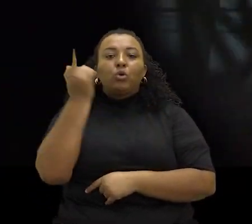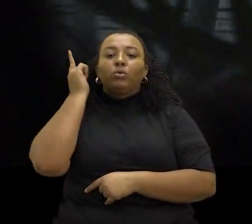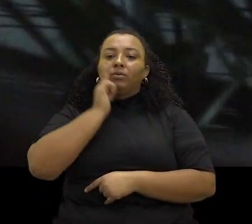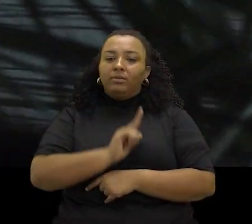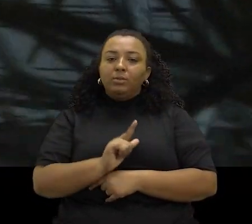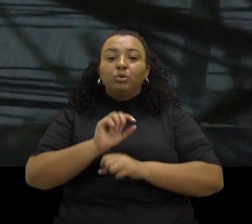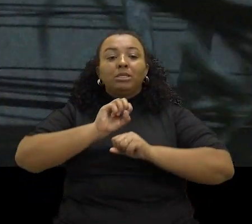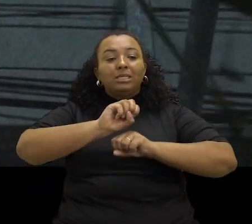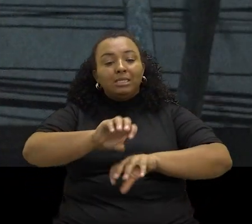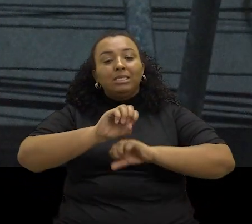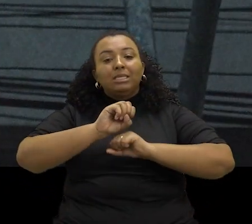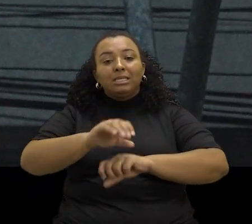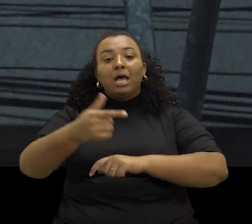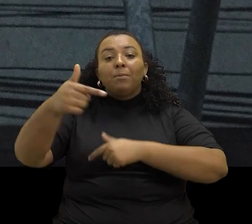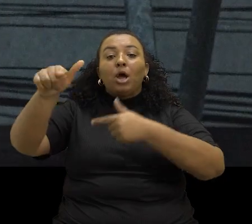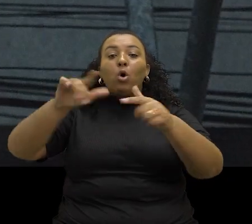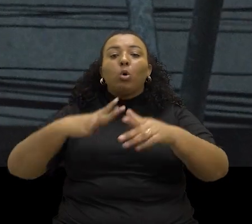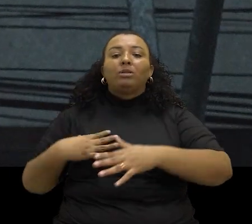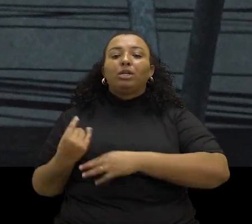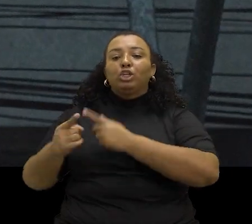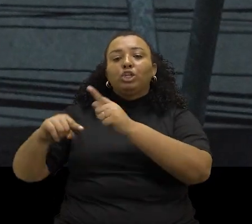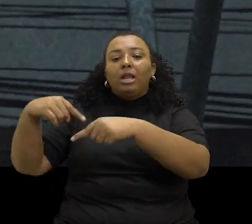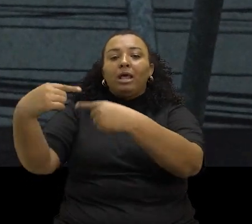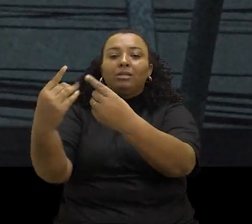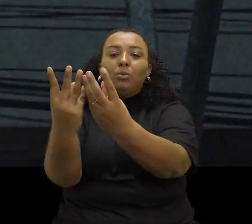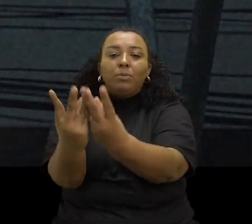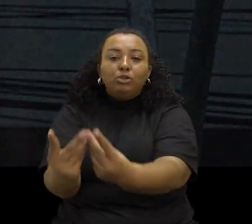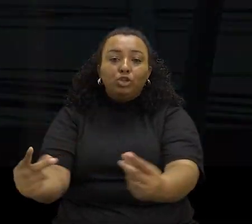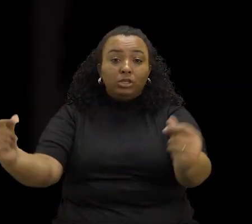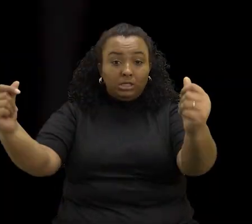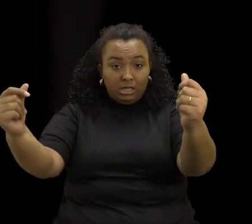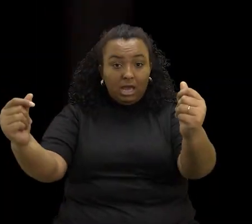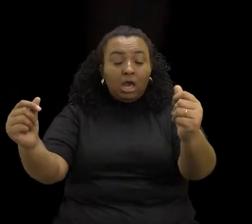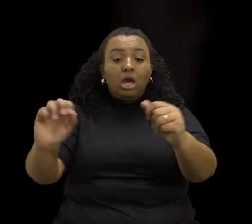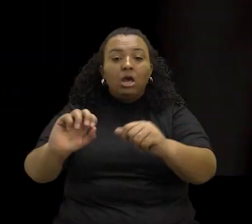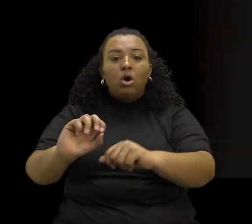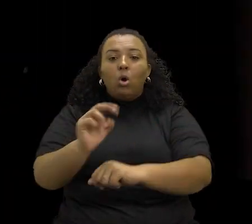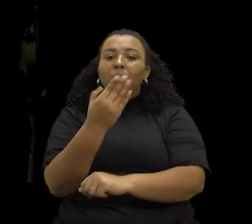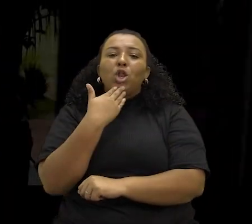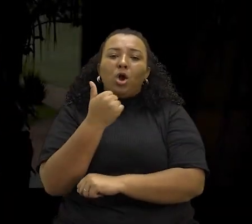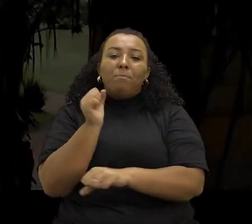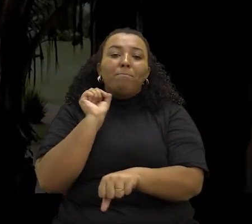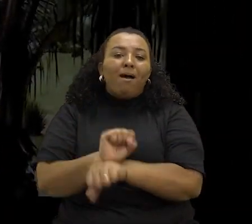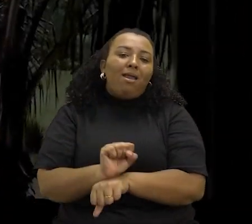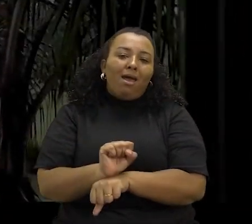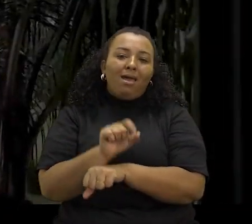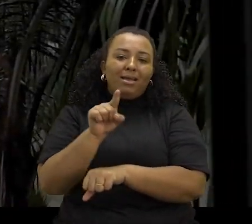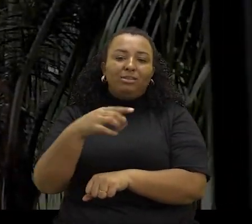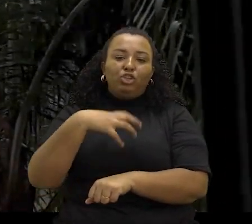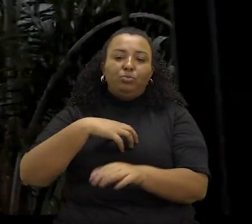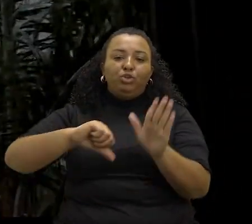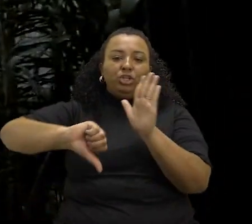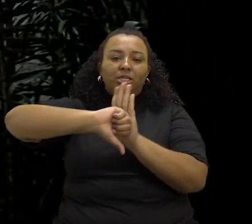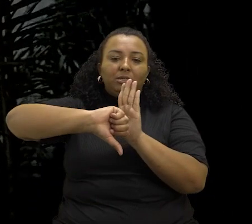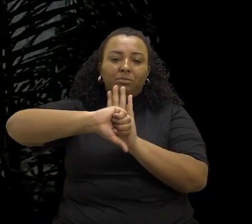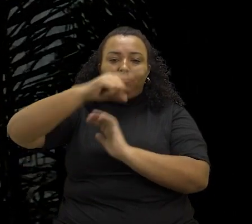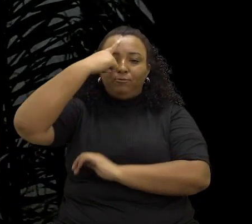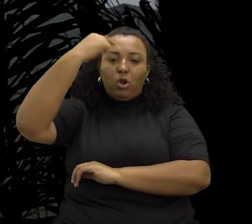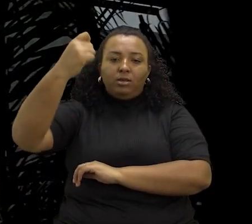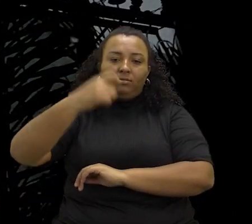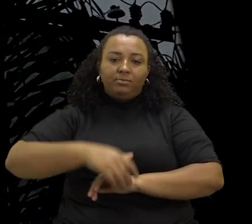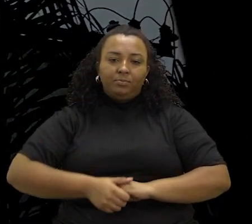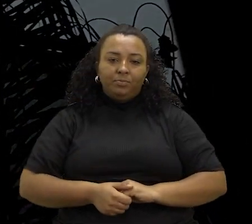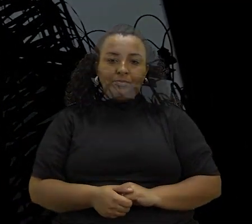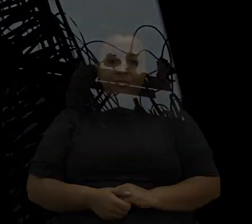gente possa, para as próximas gerações, pelo menos mitigar, se não cessar por completo, esse tipo de crime de violência.